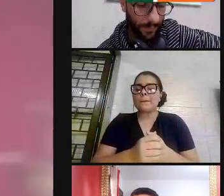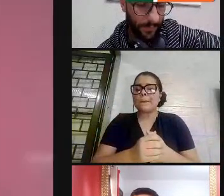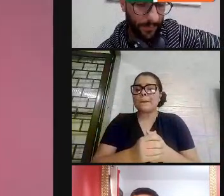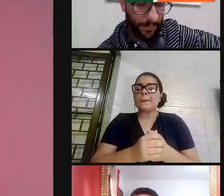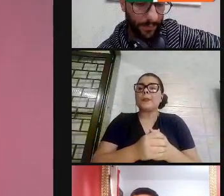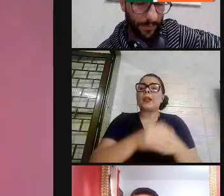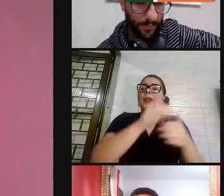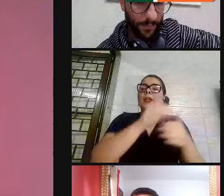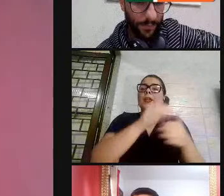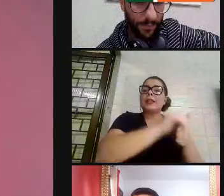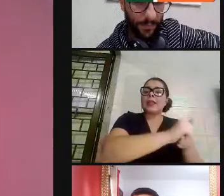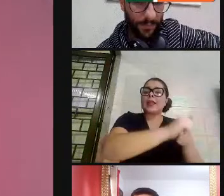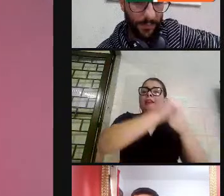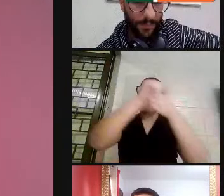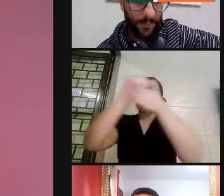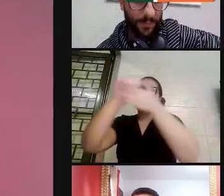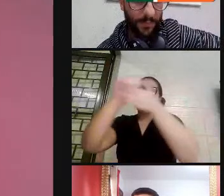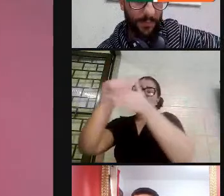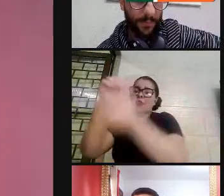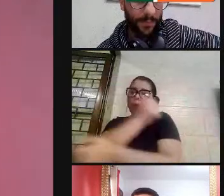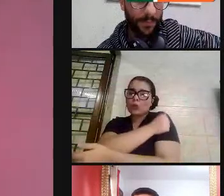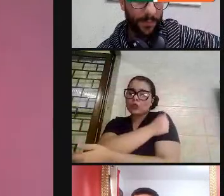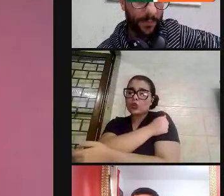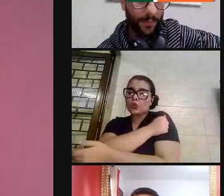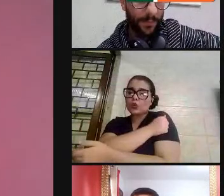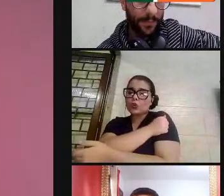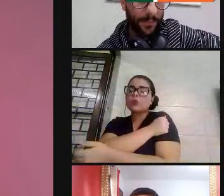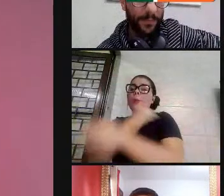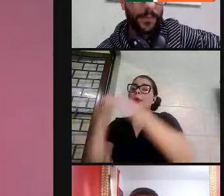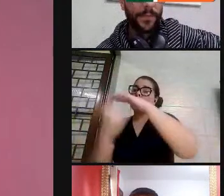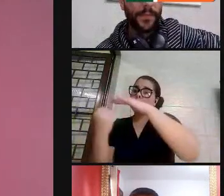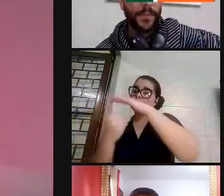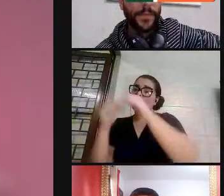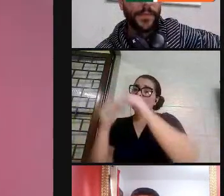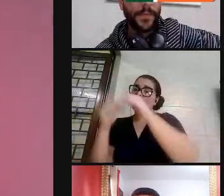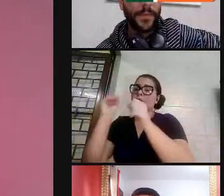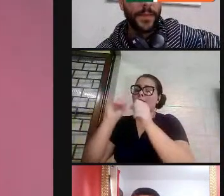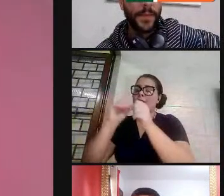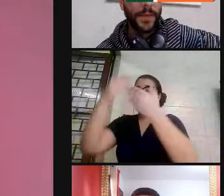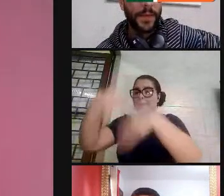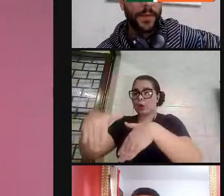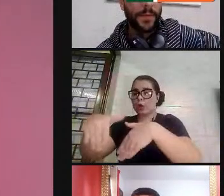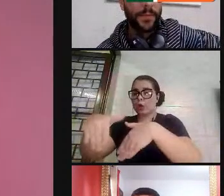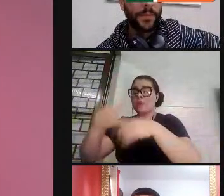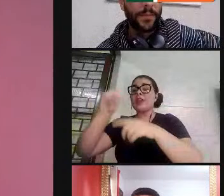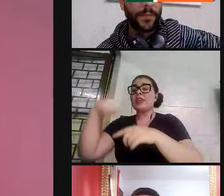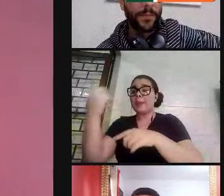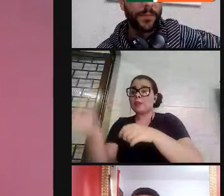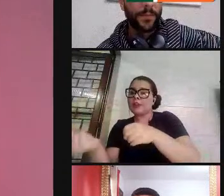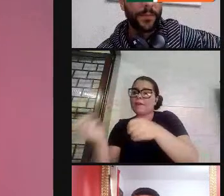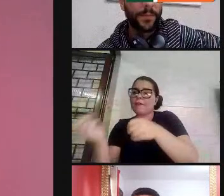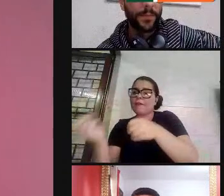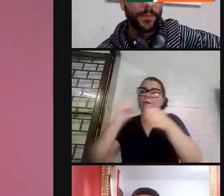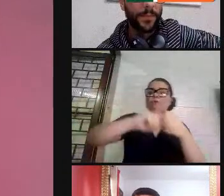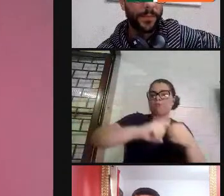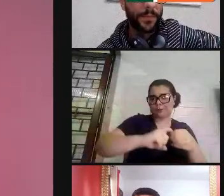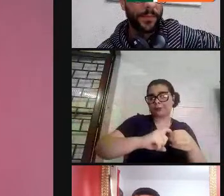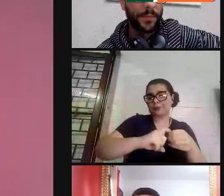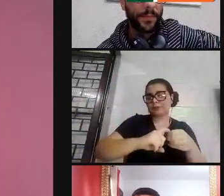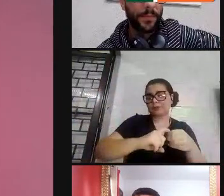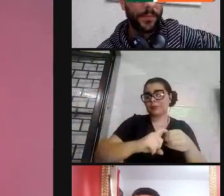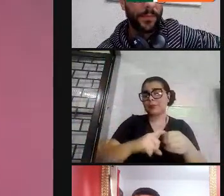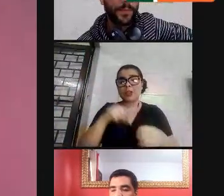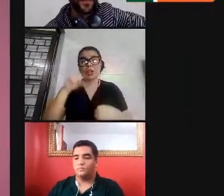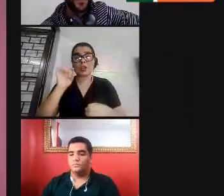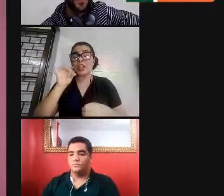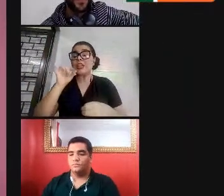leva o aluno para a instituição que ele quer fazer a prova, retorna. Isso, gente, são